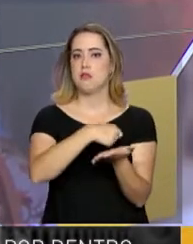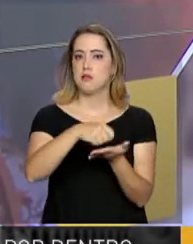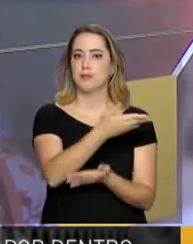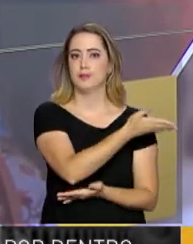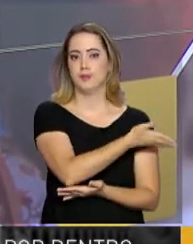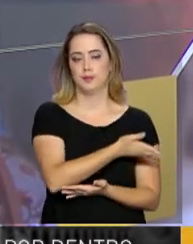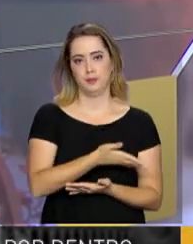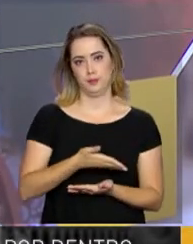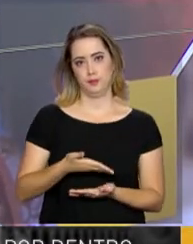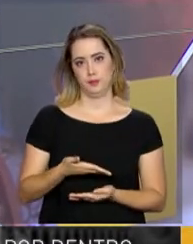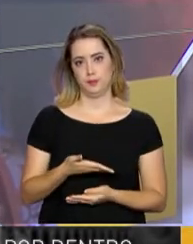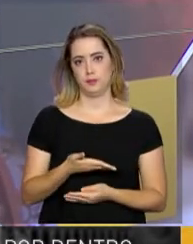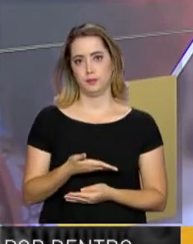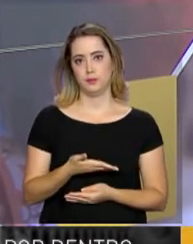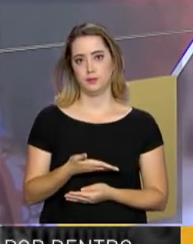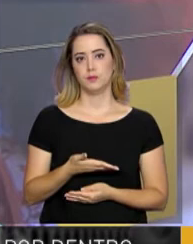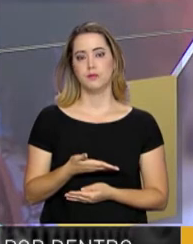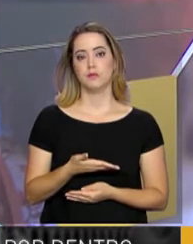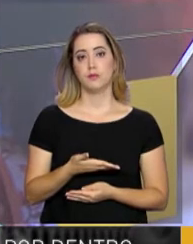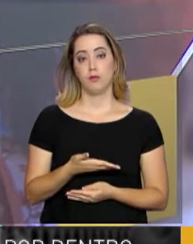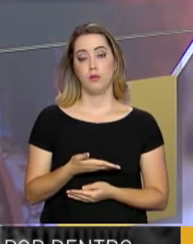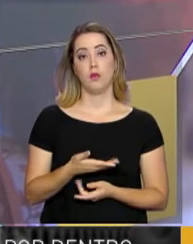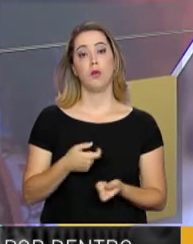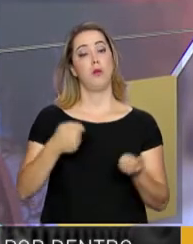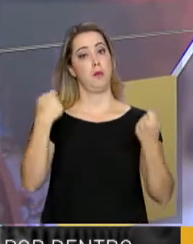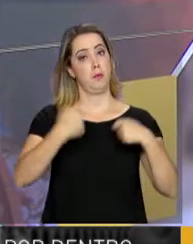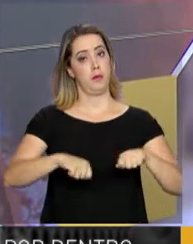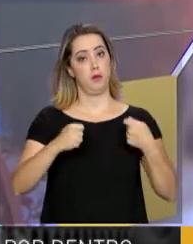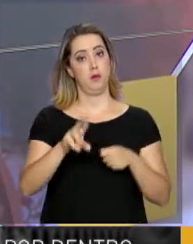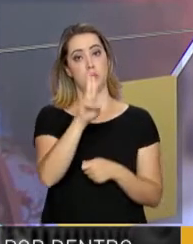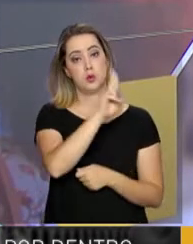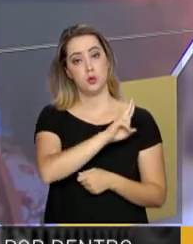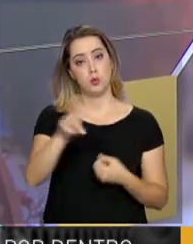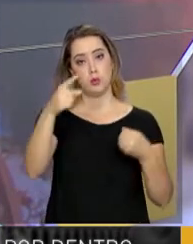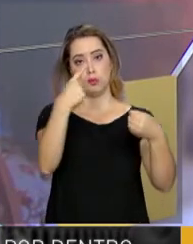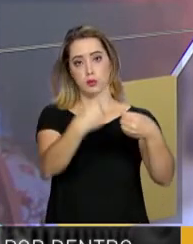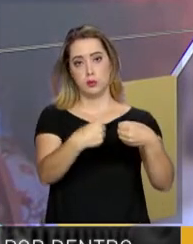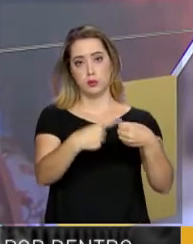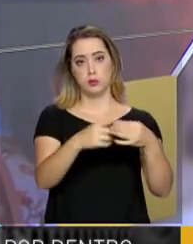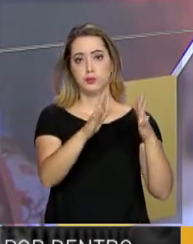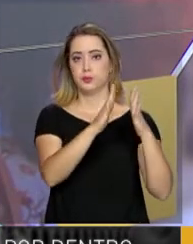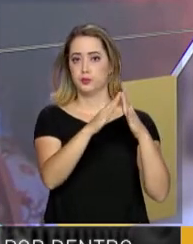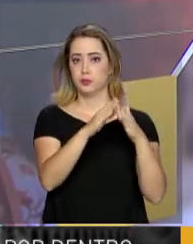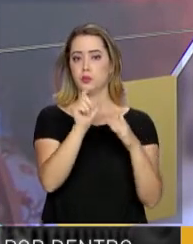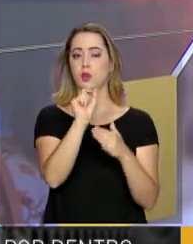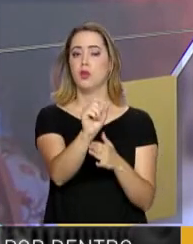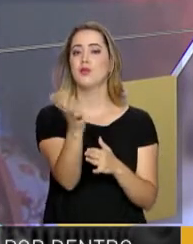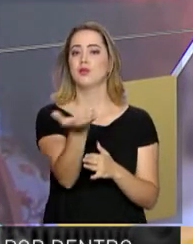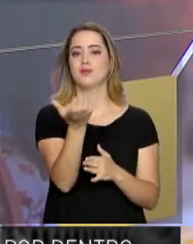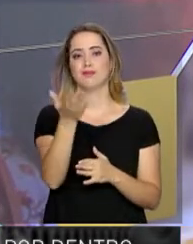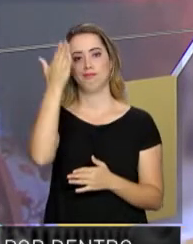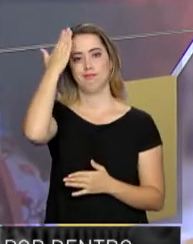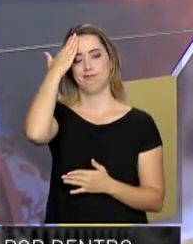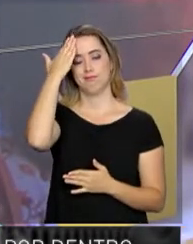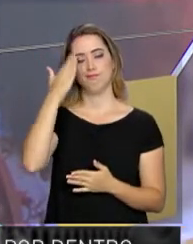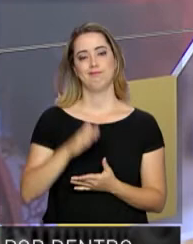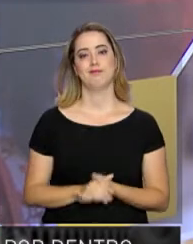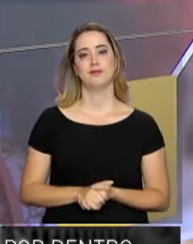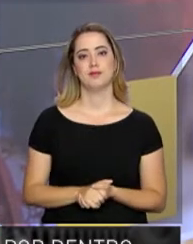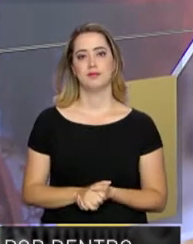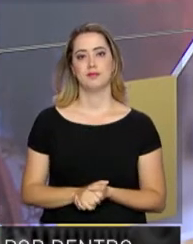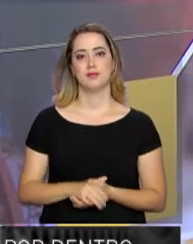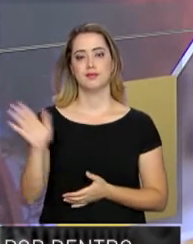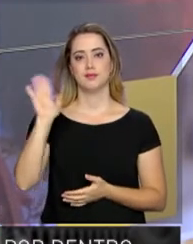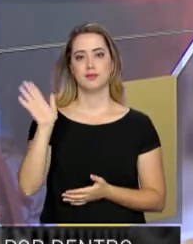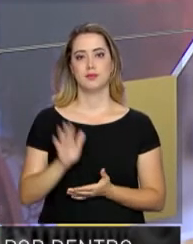por dentro do governo no arroba presidencia.gov.br. Informe o seu nome, a cidade onde você mora e o que você gostaria de